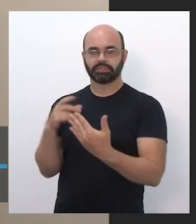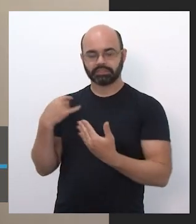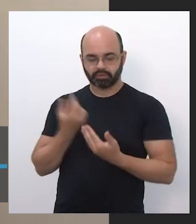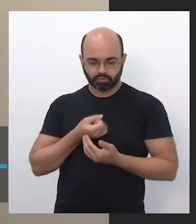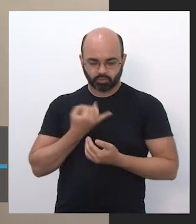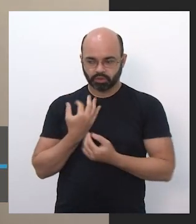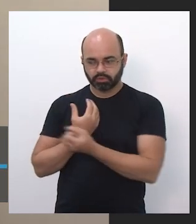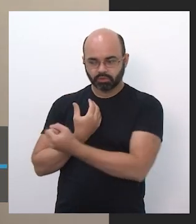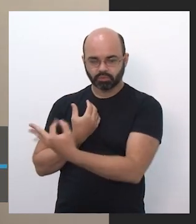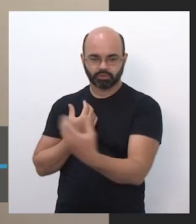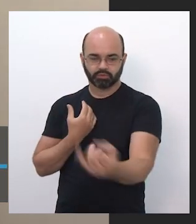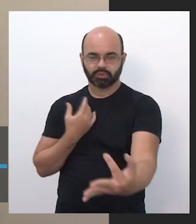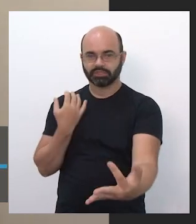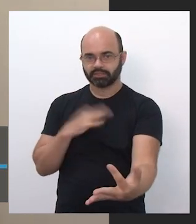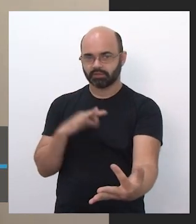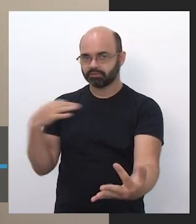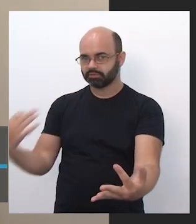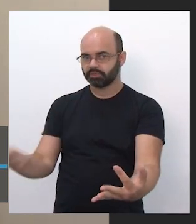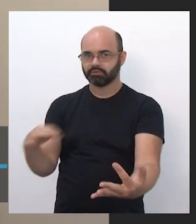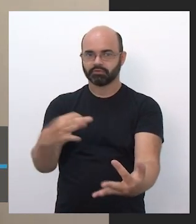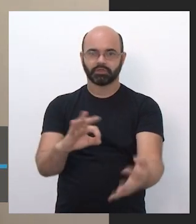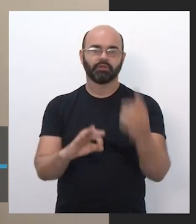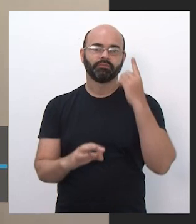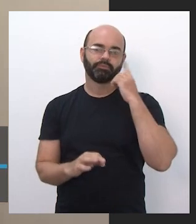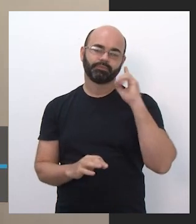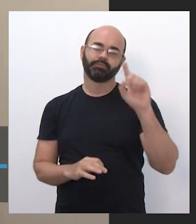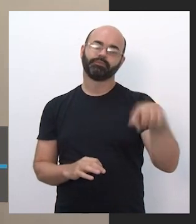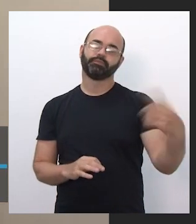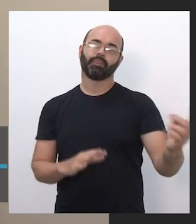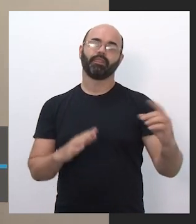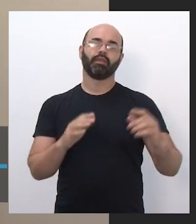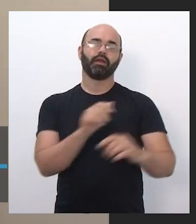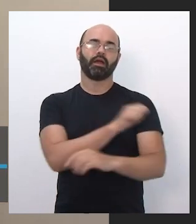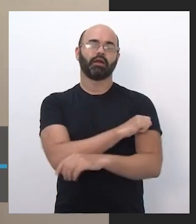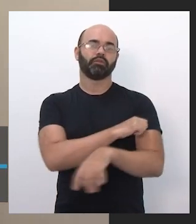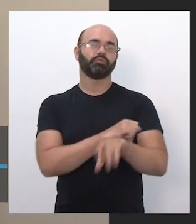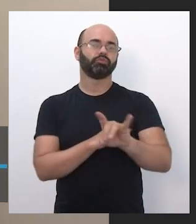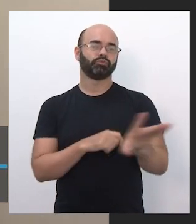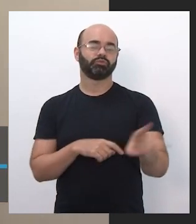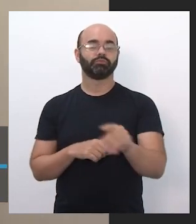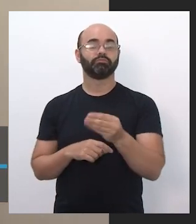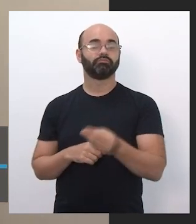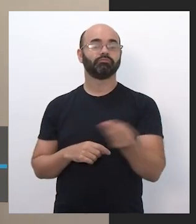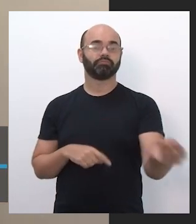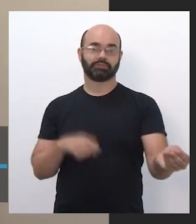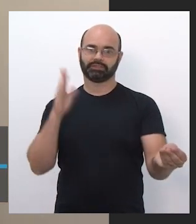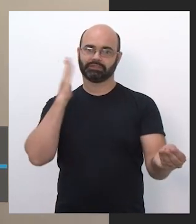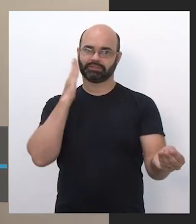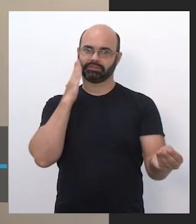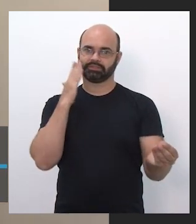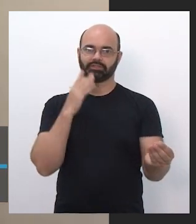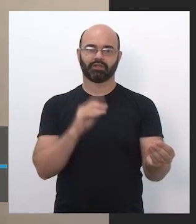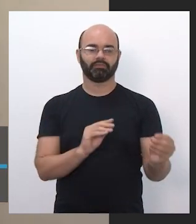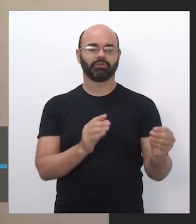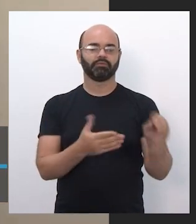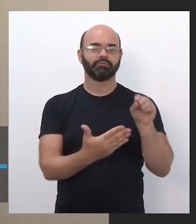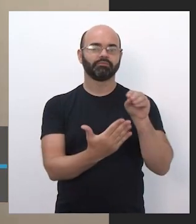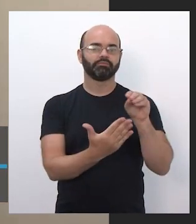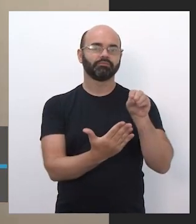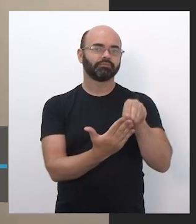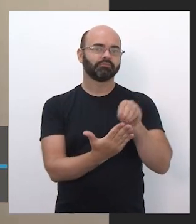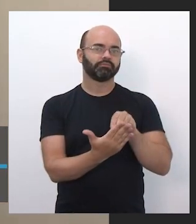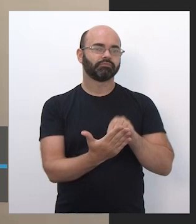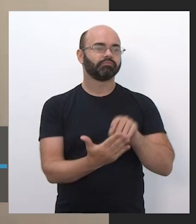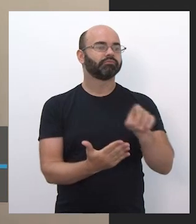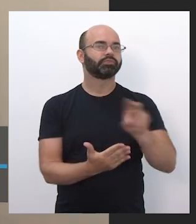mãos e para cada aluno ela tem que saber muito bem qual chip ela deu para cada aluno e registrar isso na sede. Isso